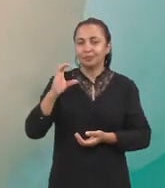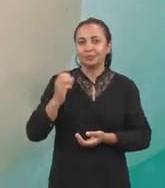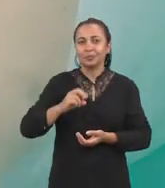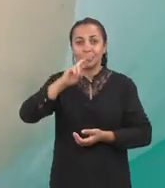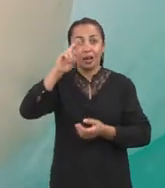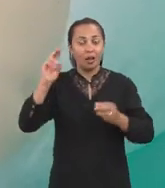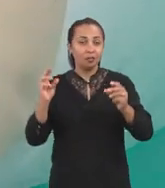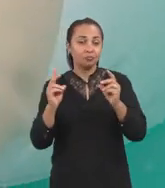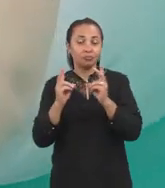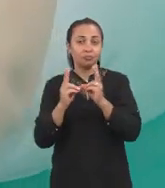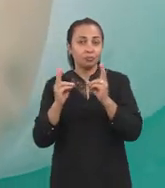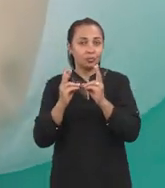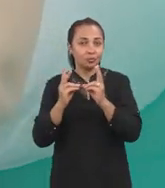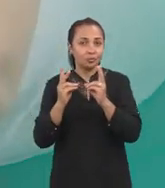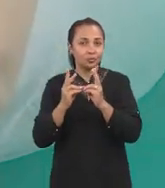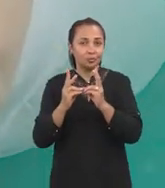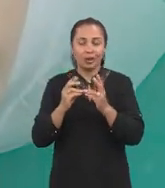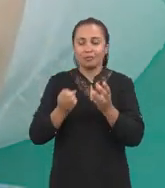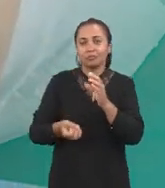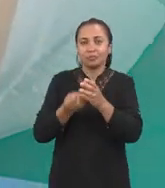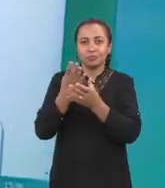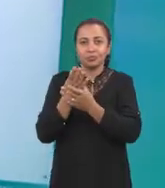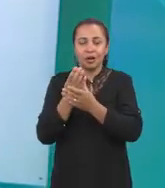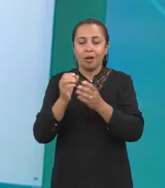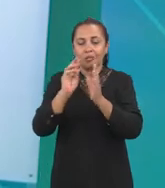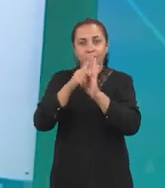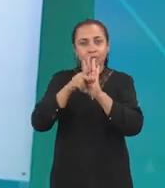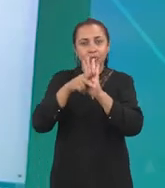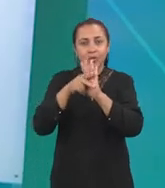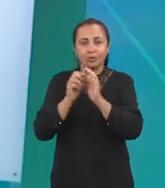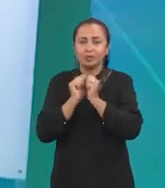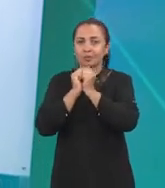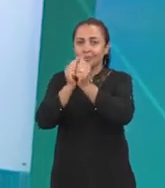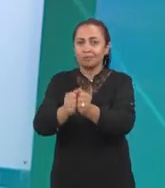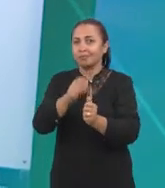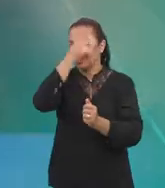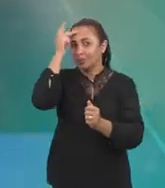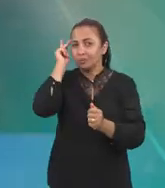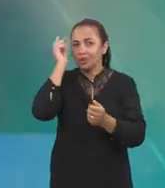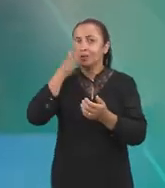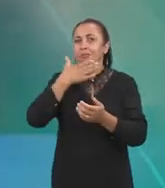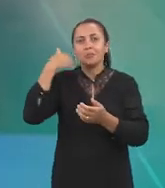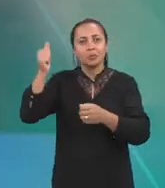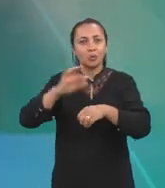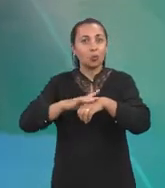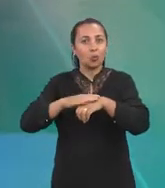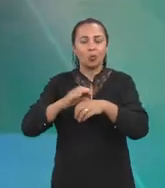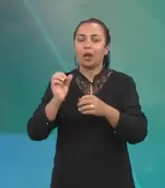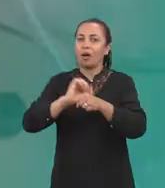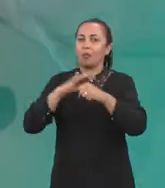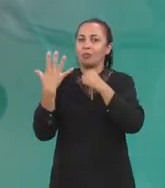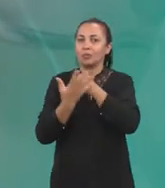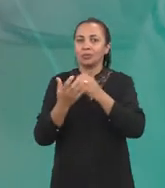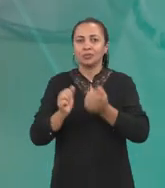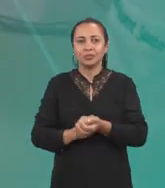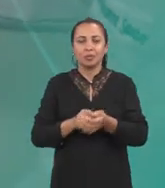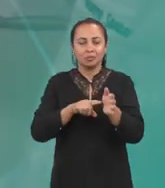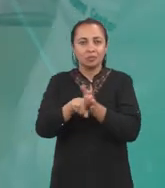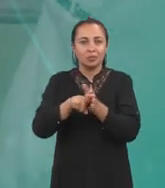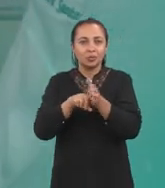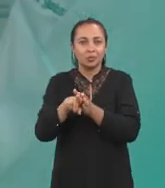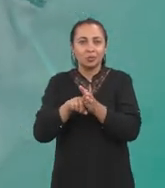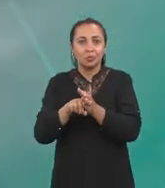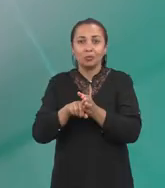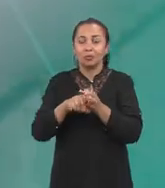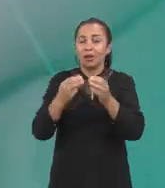Cientistas da Universidade Federal do Rio Grande do Norte criam projeto de acompanhamento dos pacientes que recebem alta da Covid. Pesquisadores